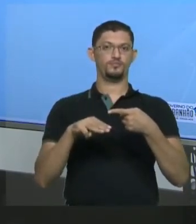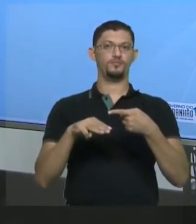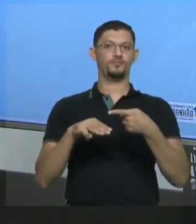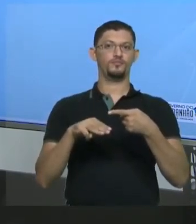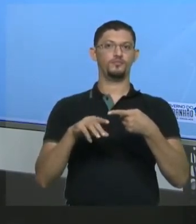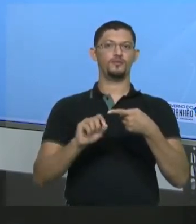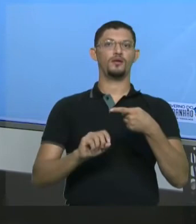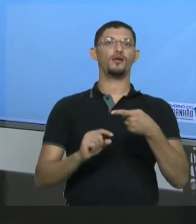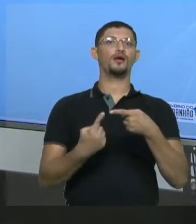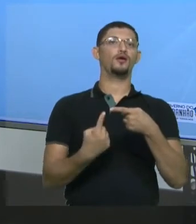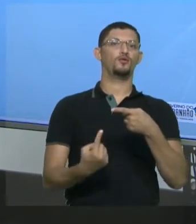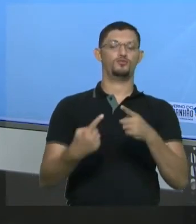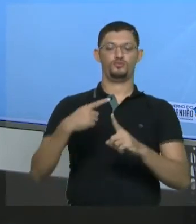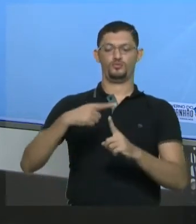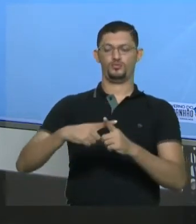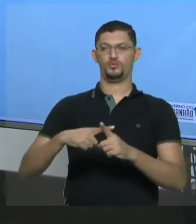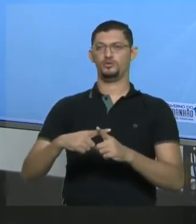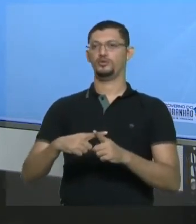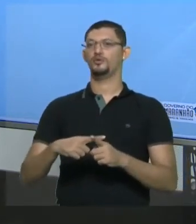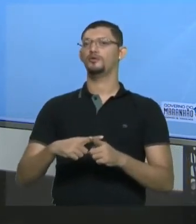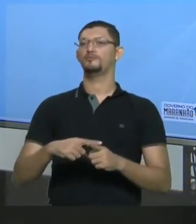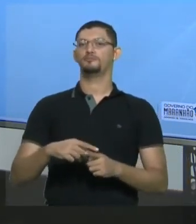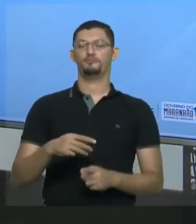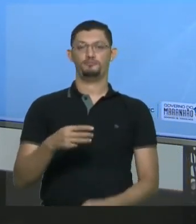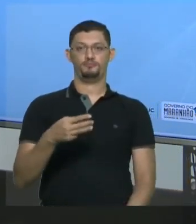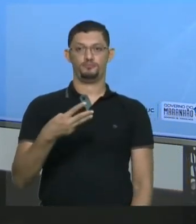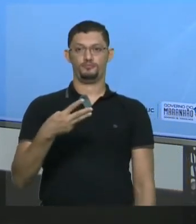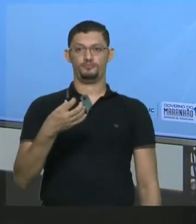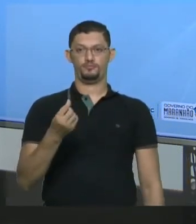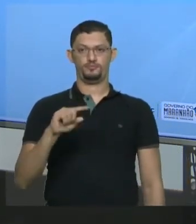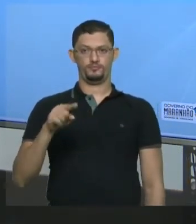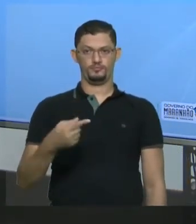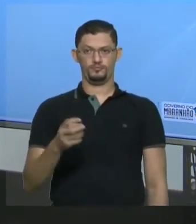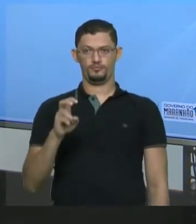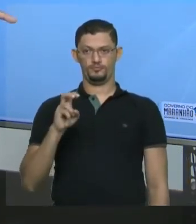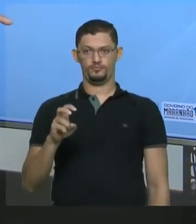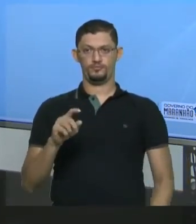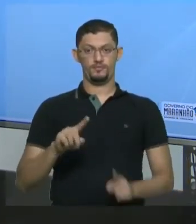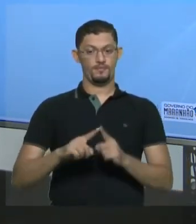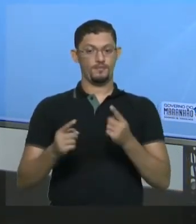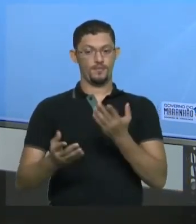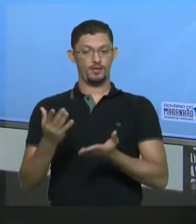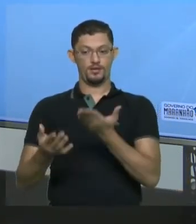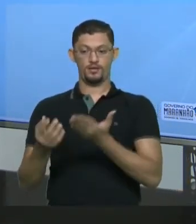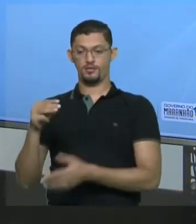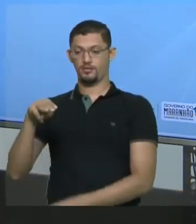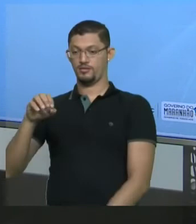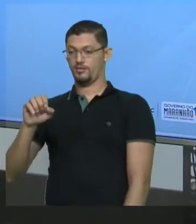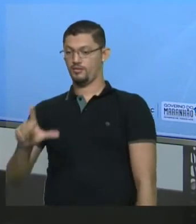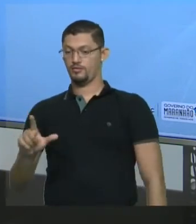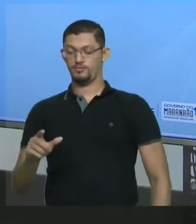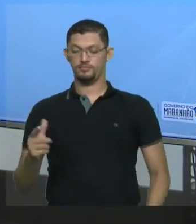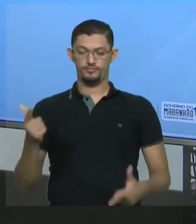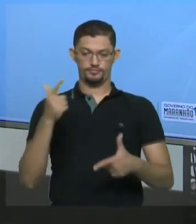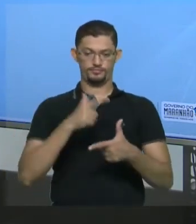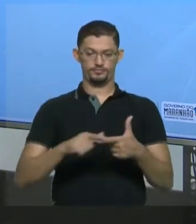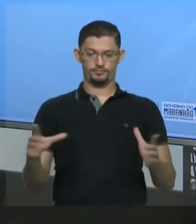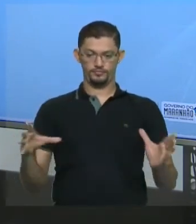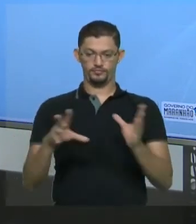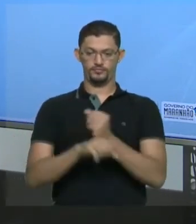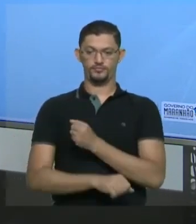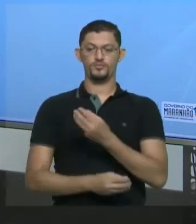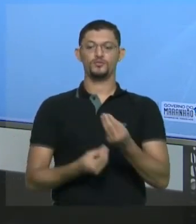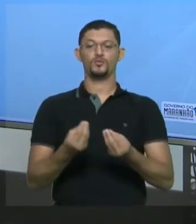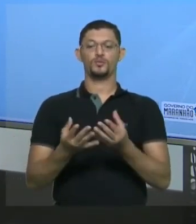vai também dar 36,5, só que em gramas por mol, dividindo 36